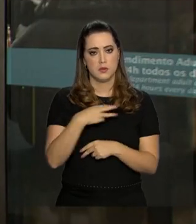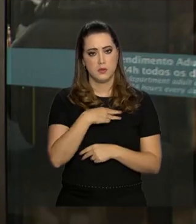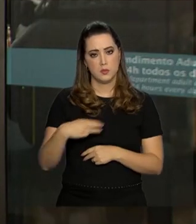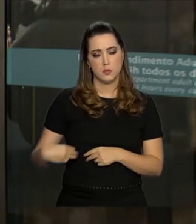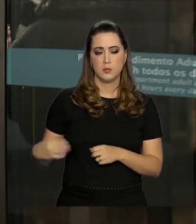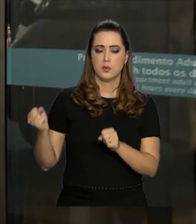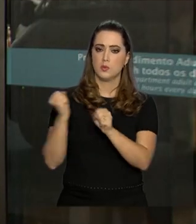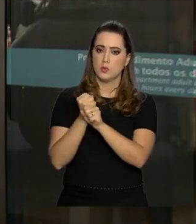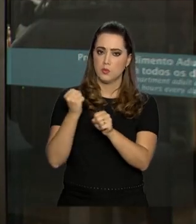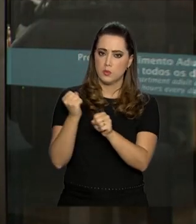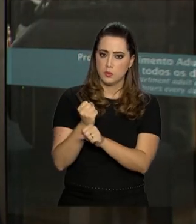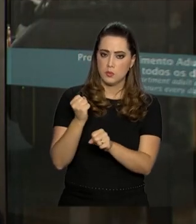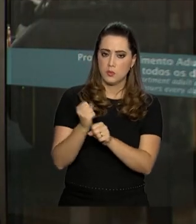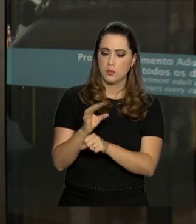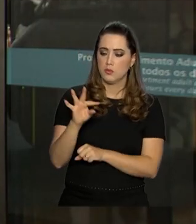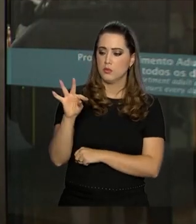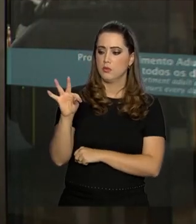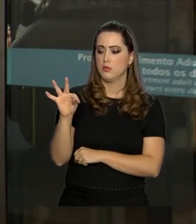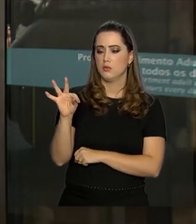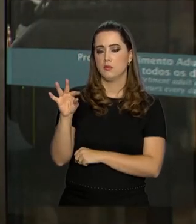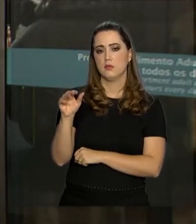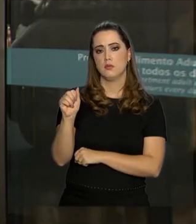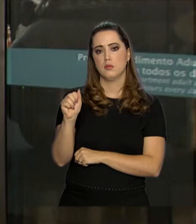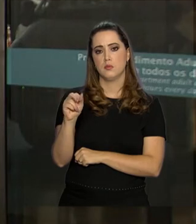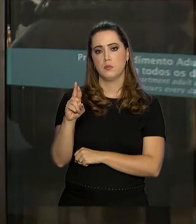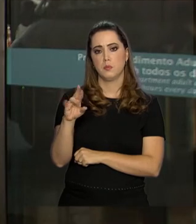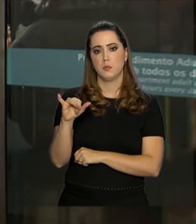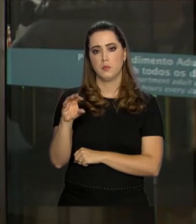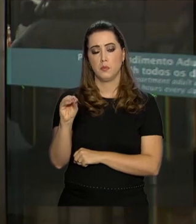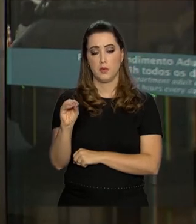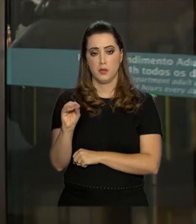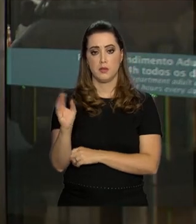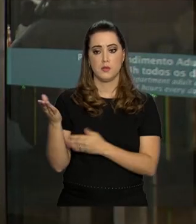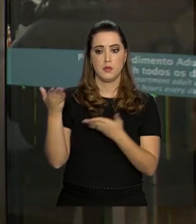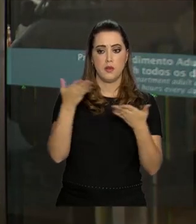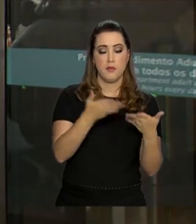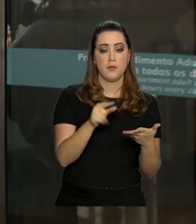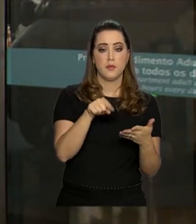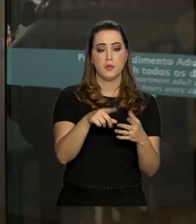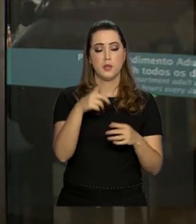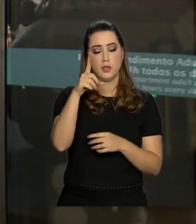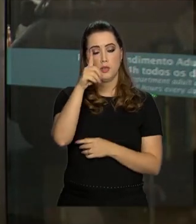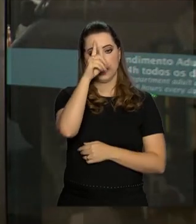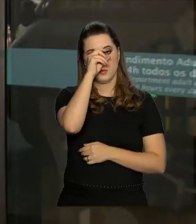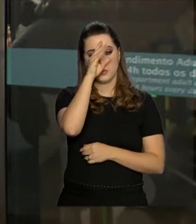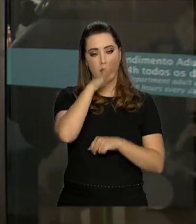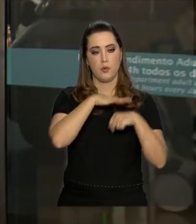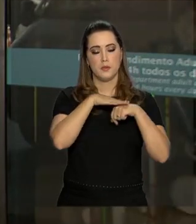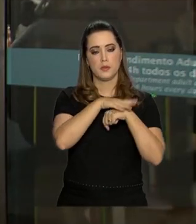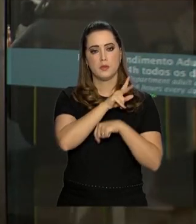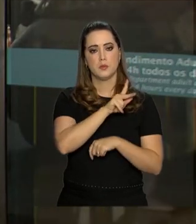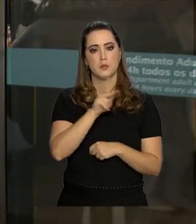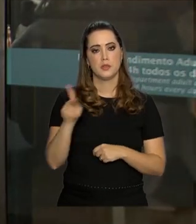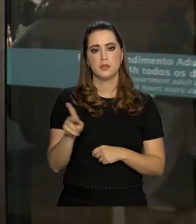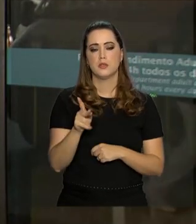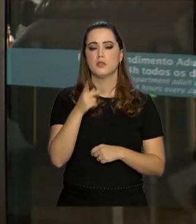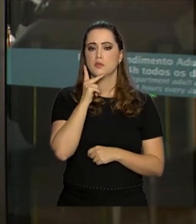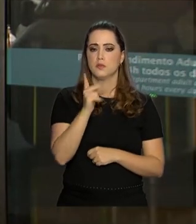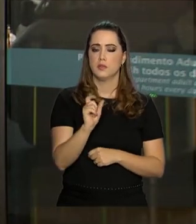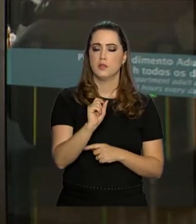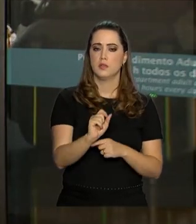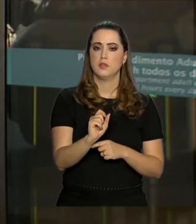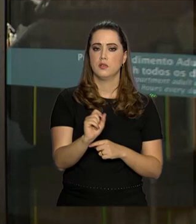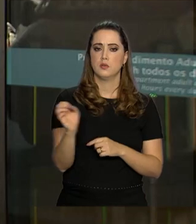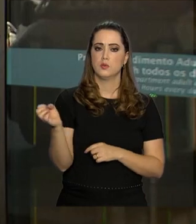Infraestrutura, Tarcísio Gomes de Freitas Ele veio aqui até o hospital conversar com o presidente da República A respeito